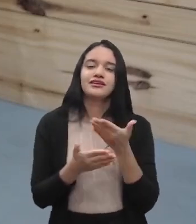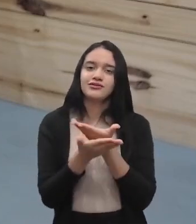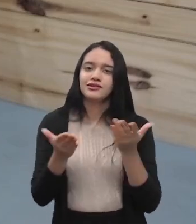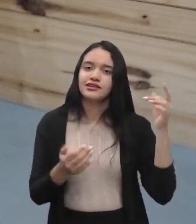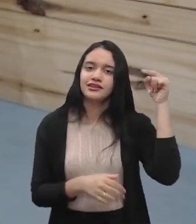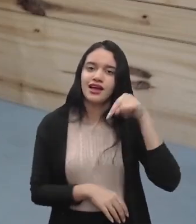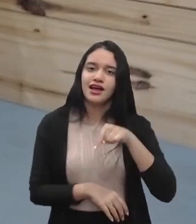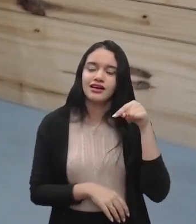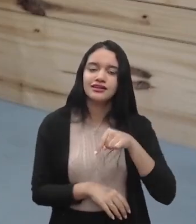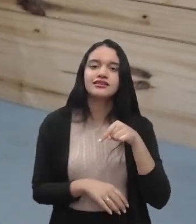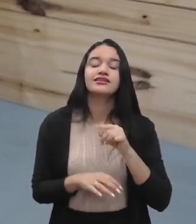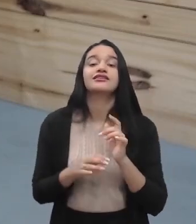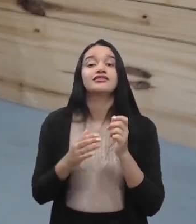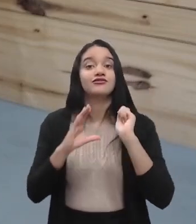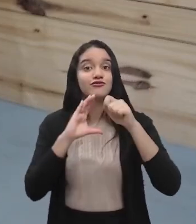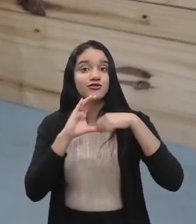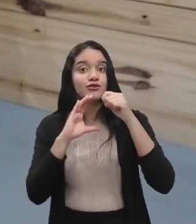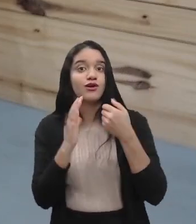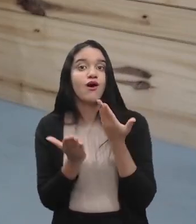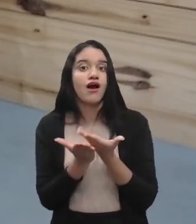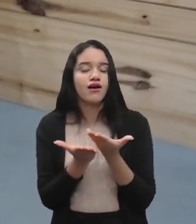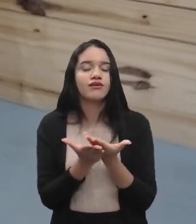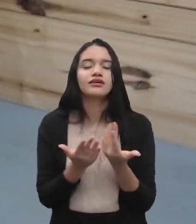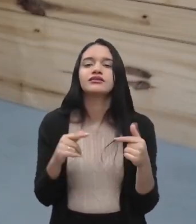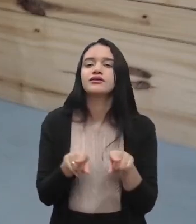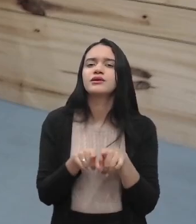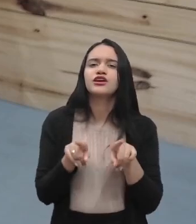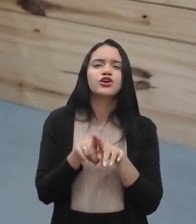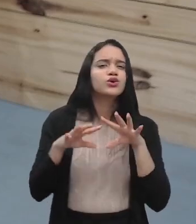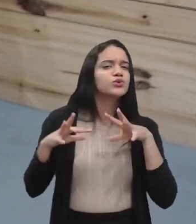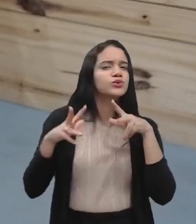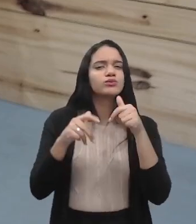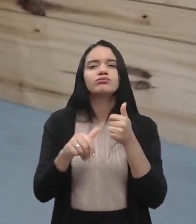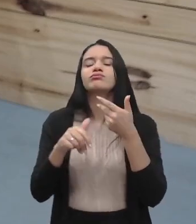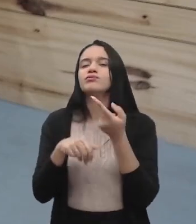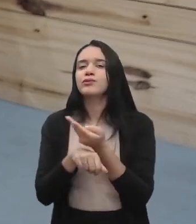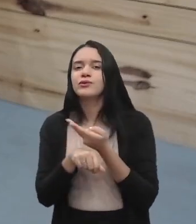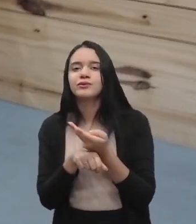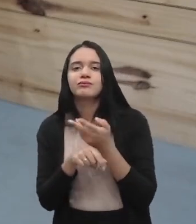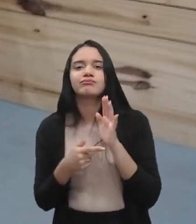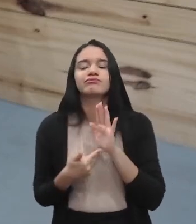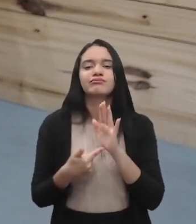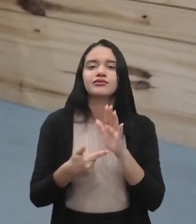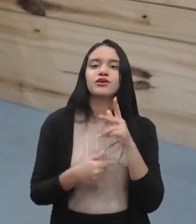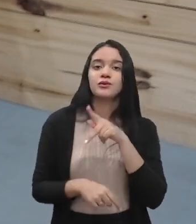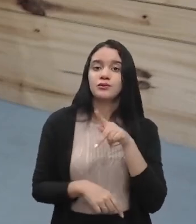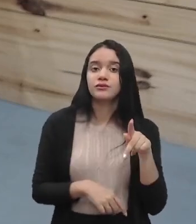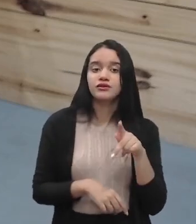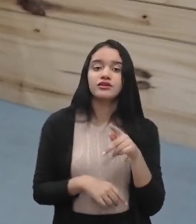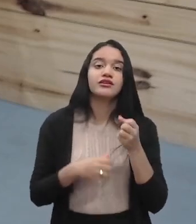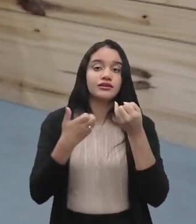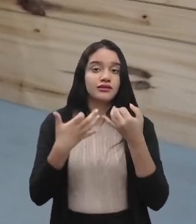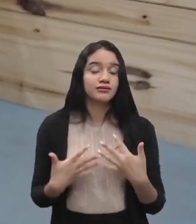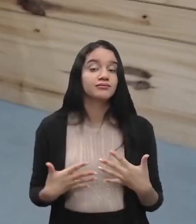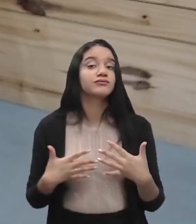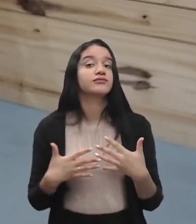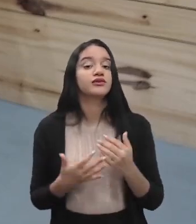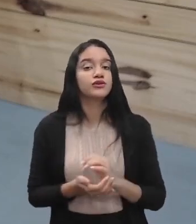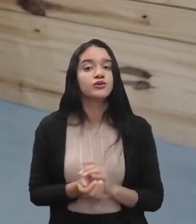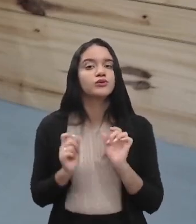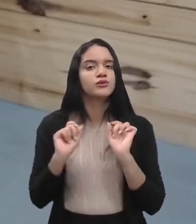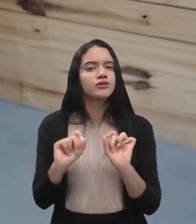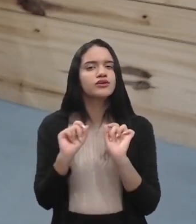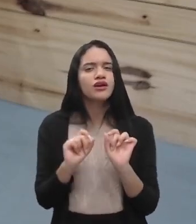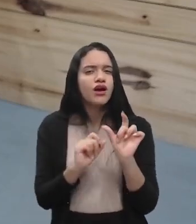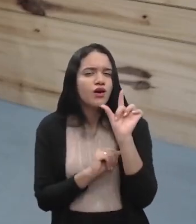aqui vendo a nossa videoaula também e que tudo isso que a gente procurou abordar, né? Como a professora bem colocou, a professora Tassiana, é